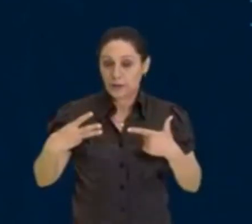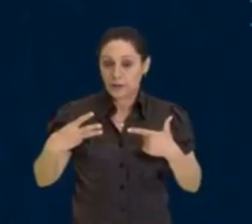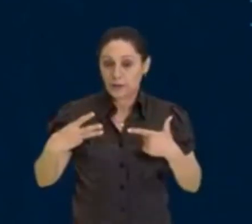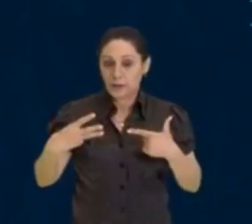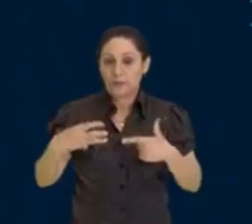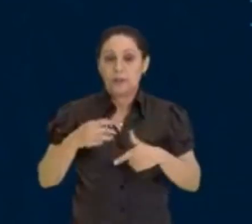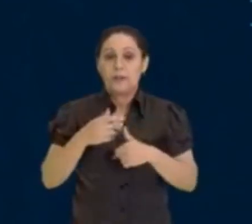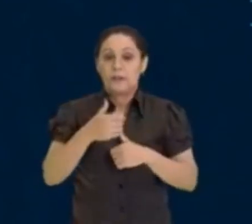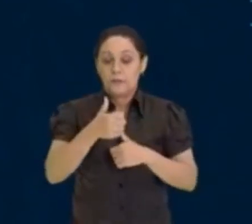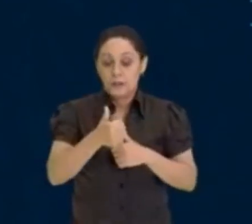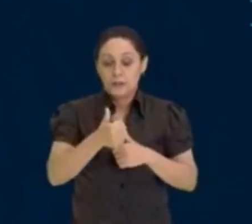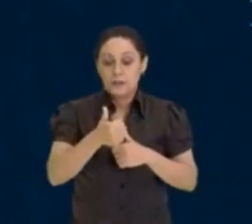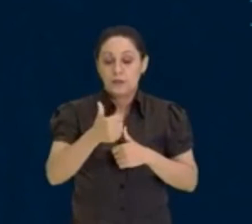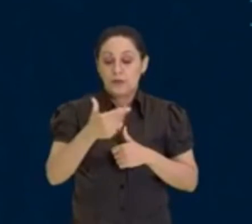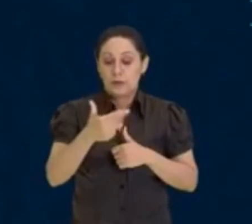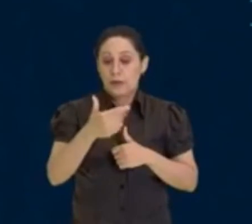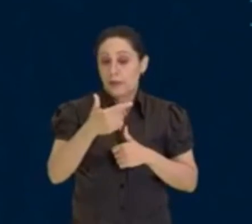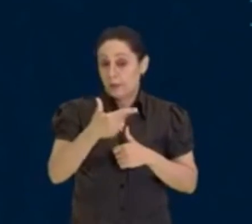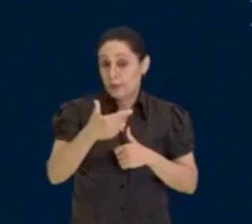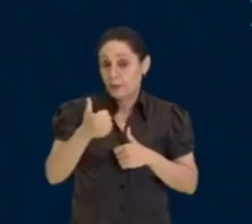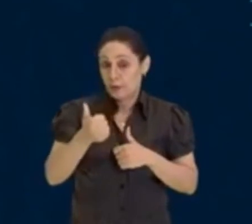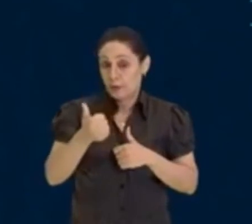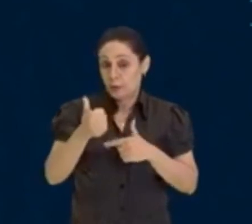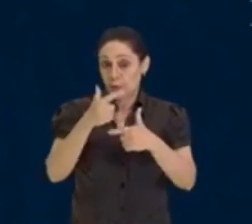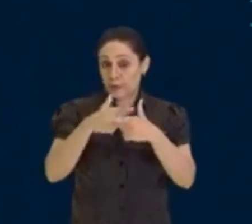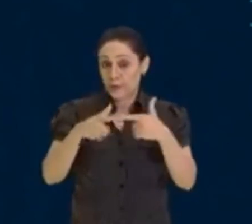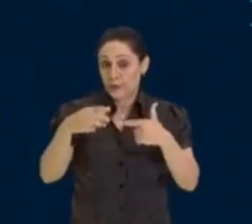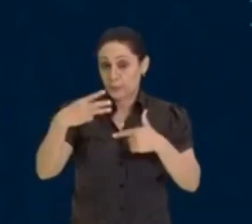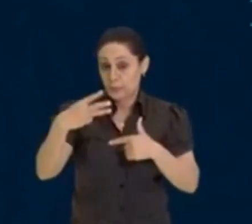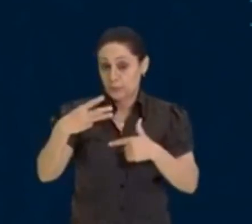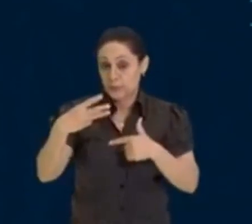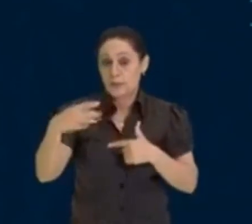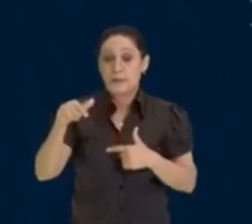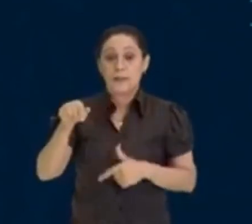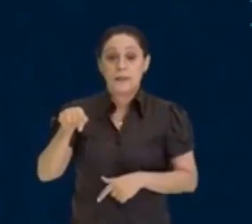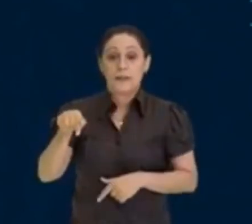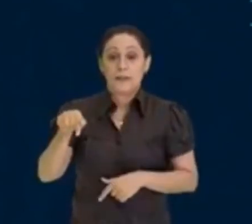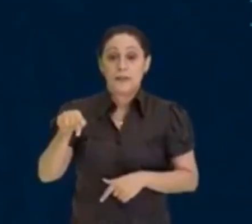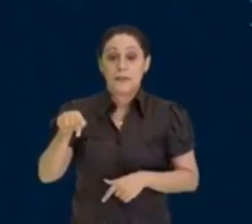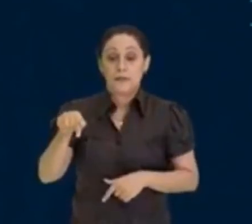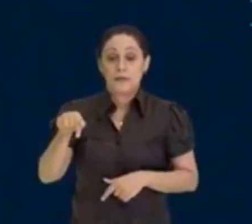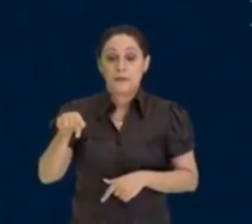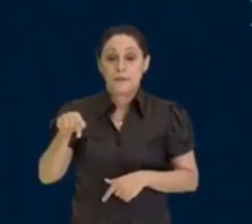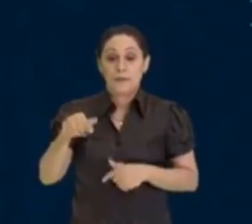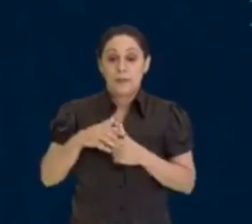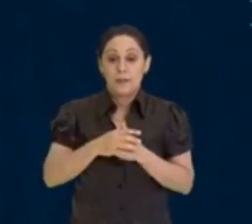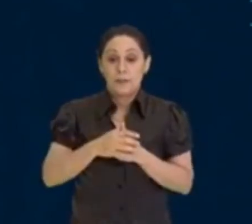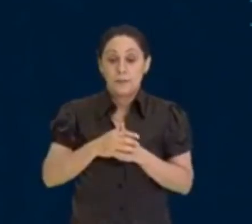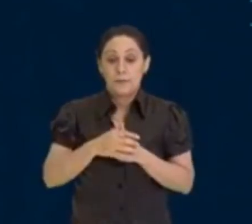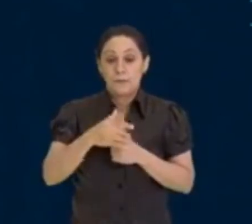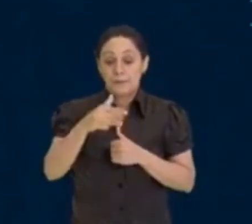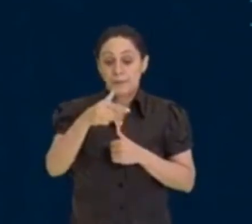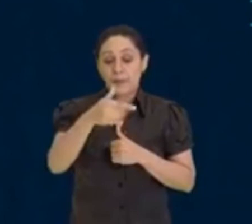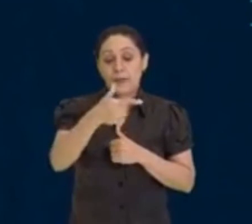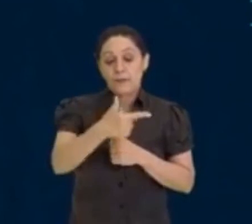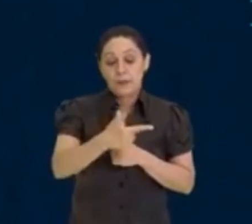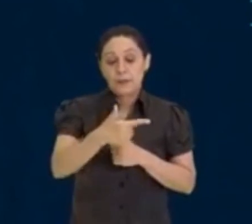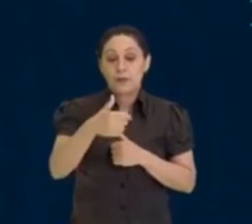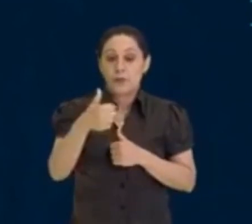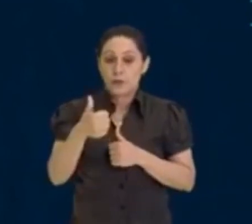por 3, vai dar 7, lembra lá que 3 vezes 7 é 21? Então, 21 dividido por 3, dá 7,